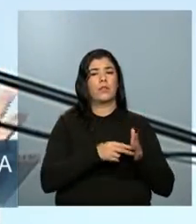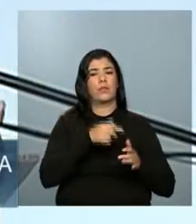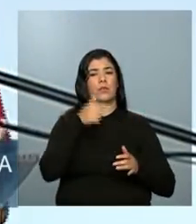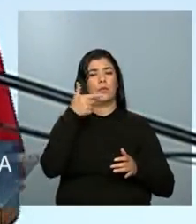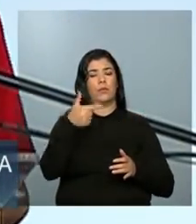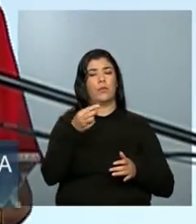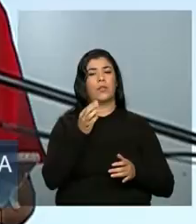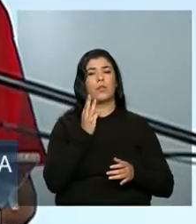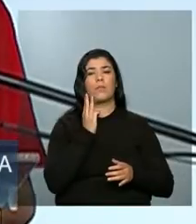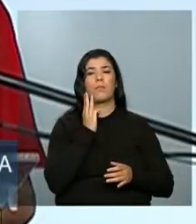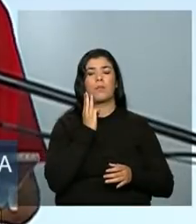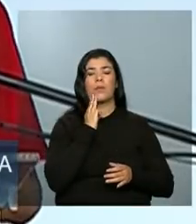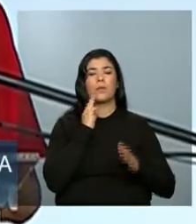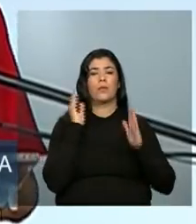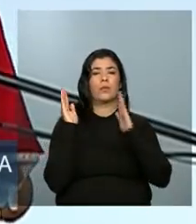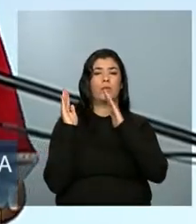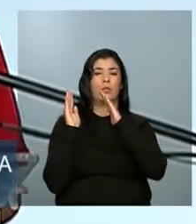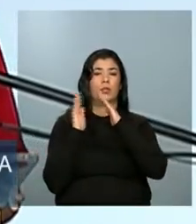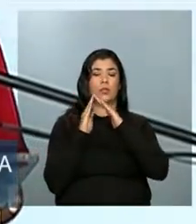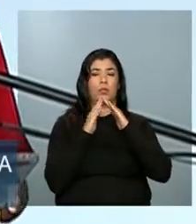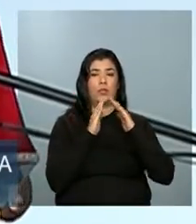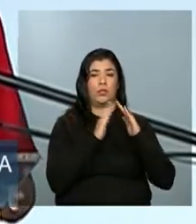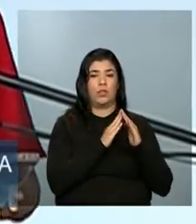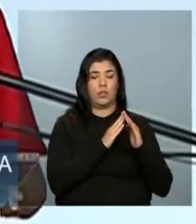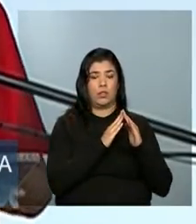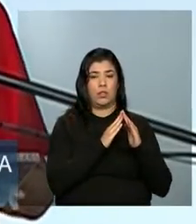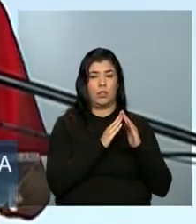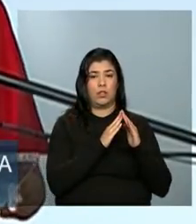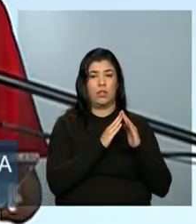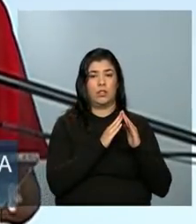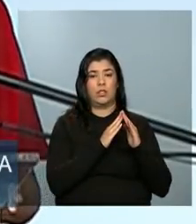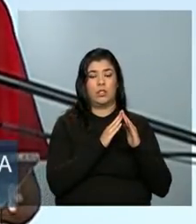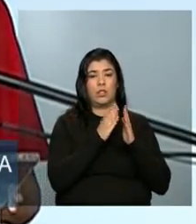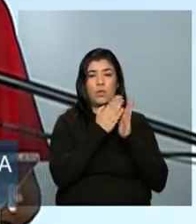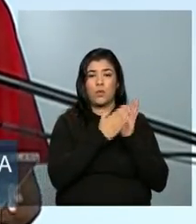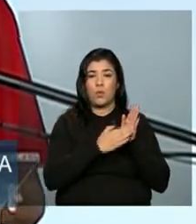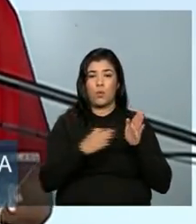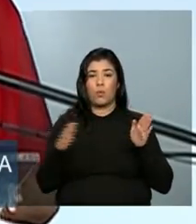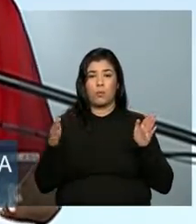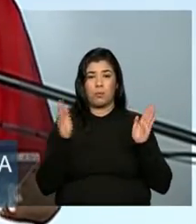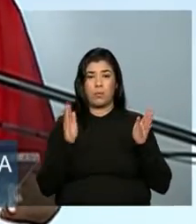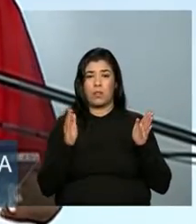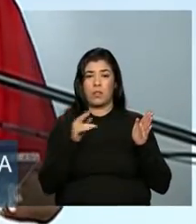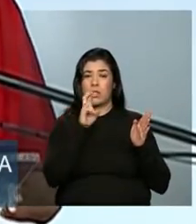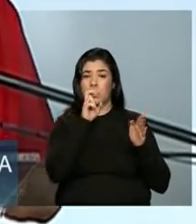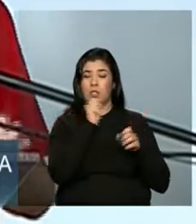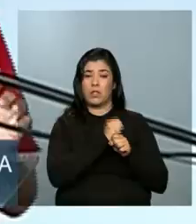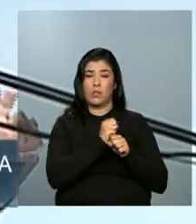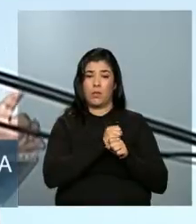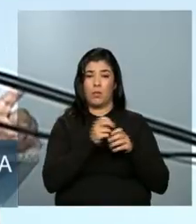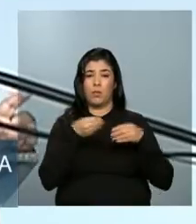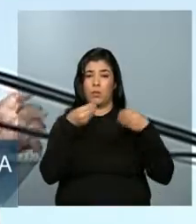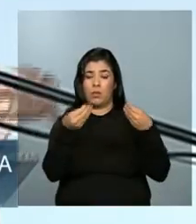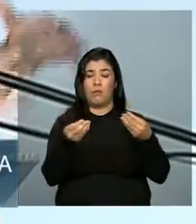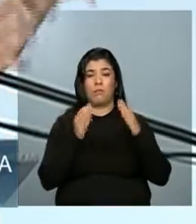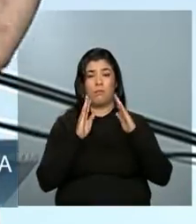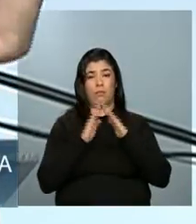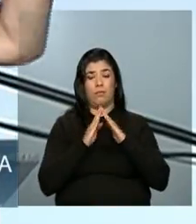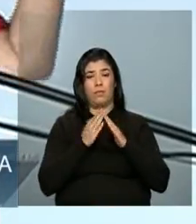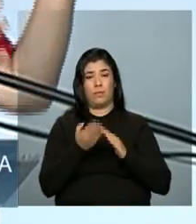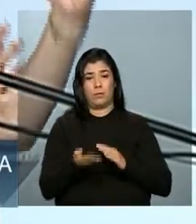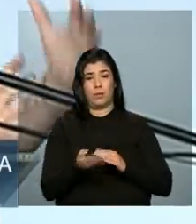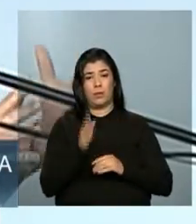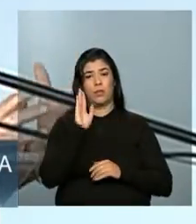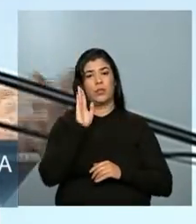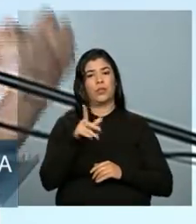de moradias em menos de 5 anos. E estamos com